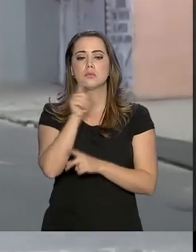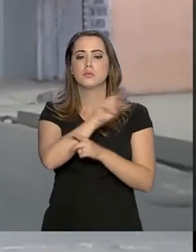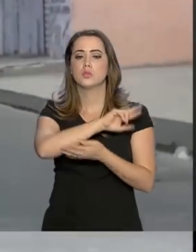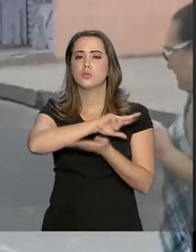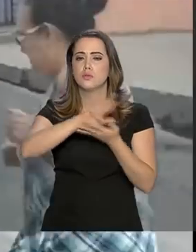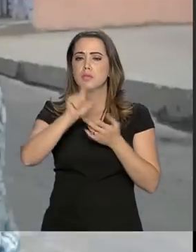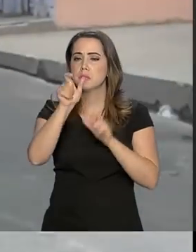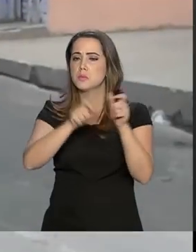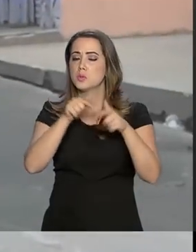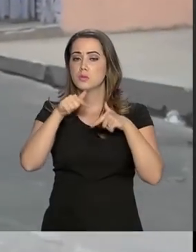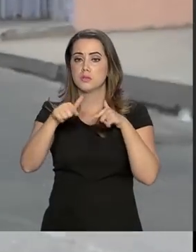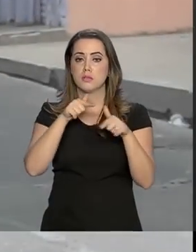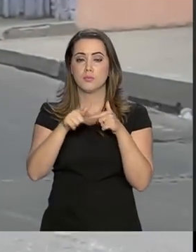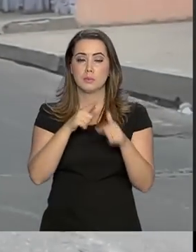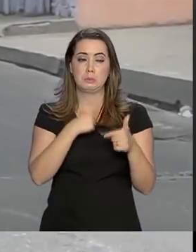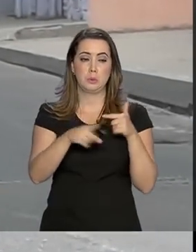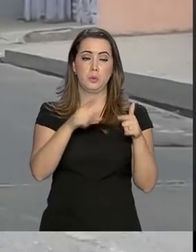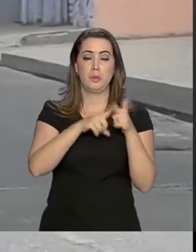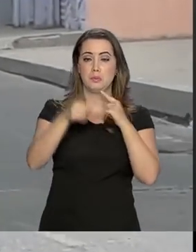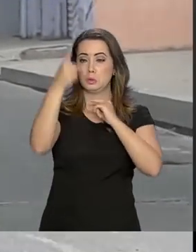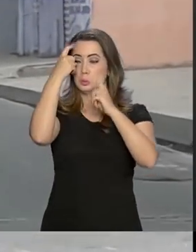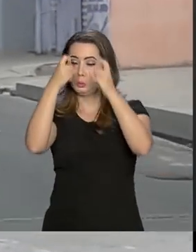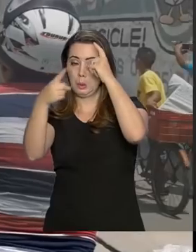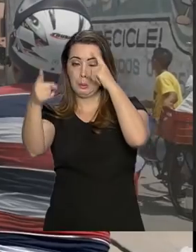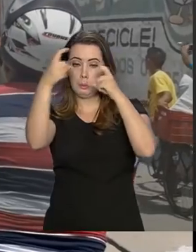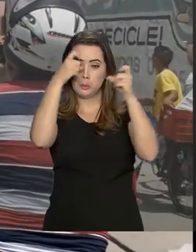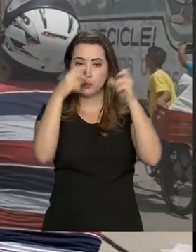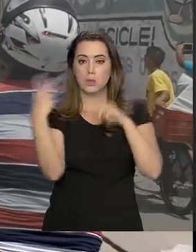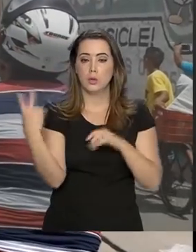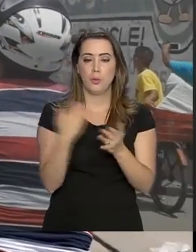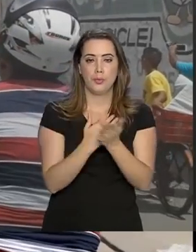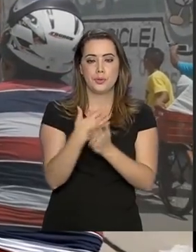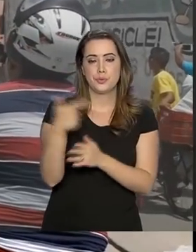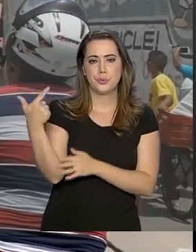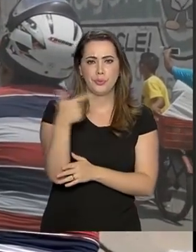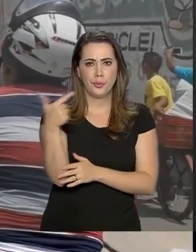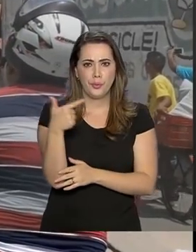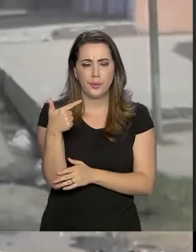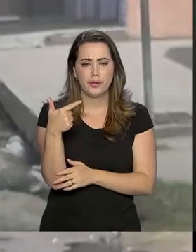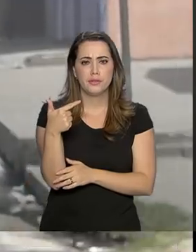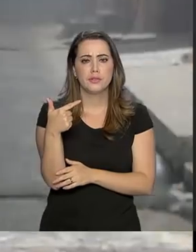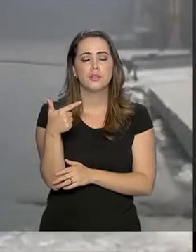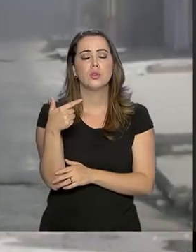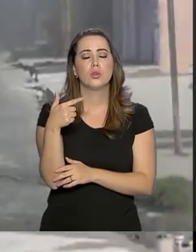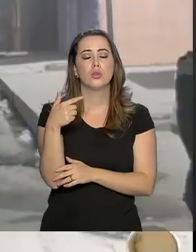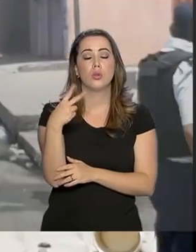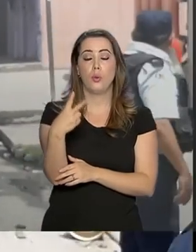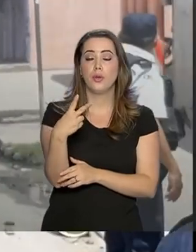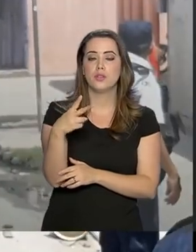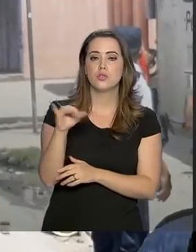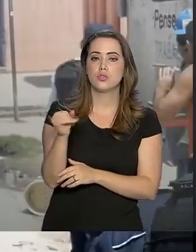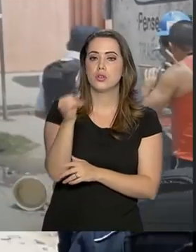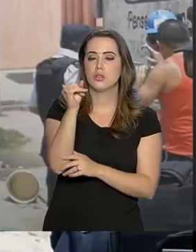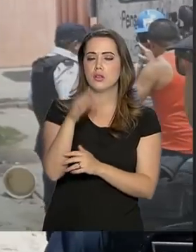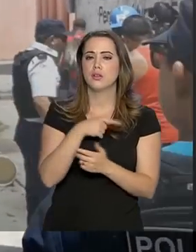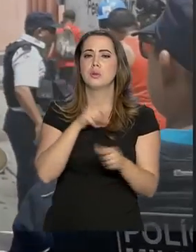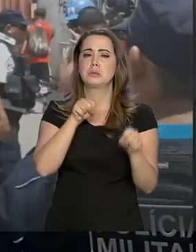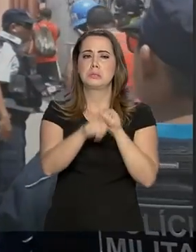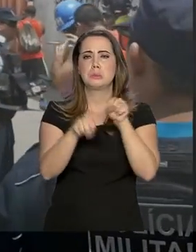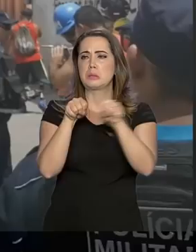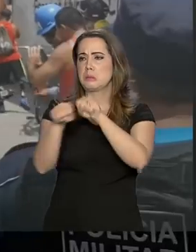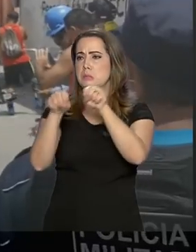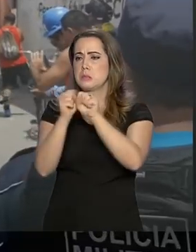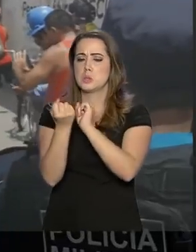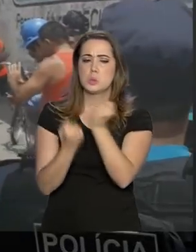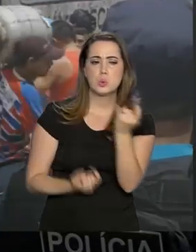O Estado viveu uma onda de violência desde o dia 2 de janeiro. Foram registrados ataques a ônibus, carros, prédios públicos,